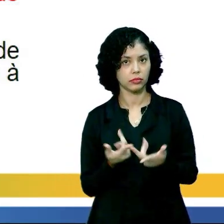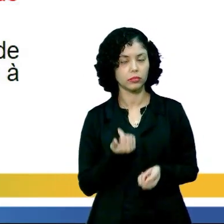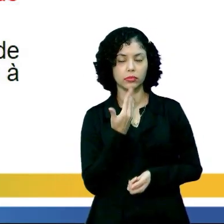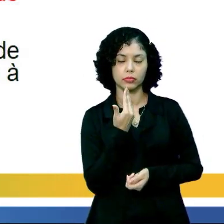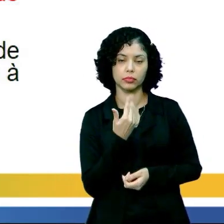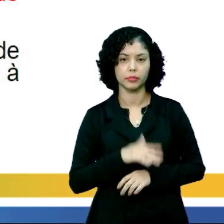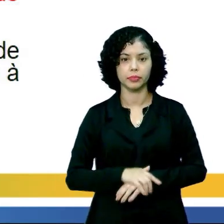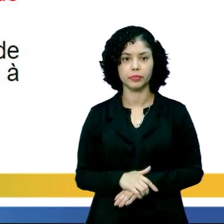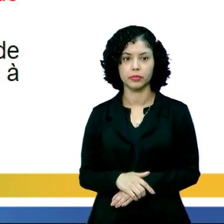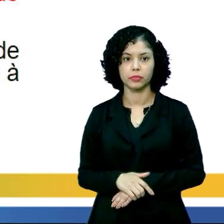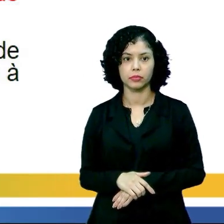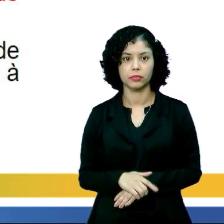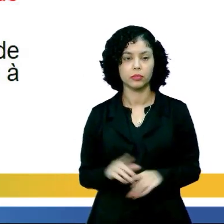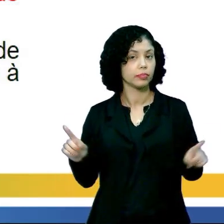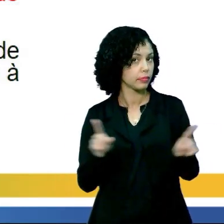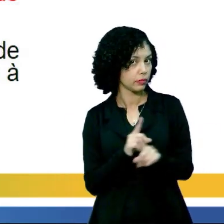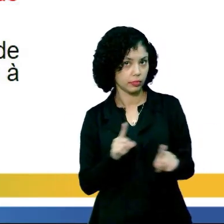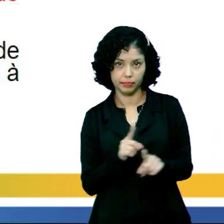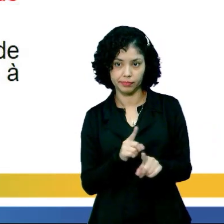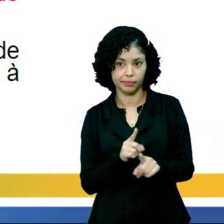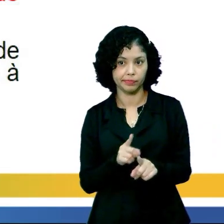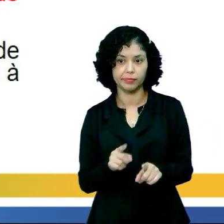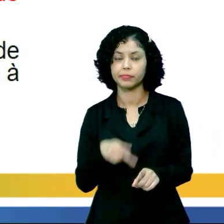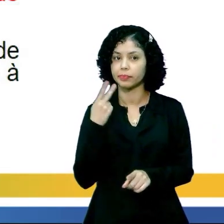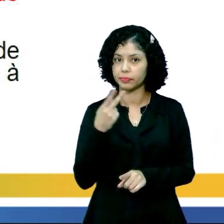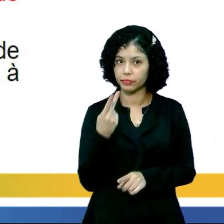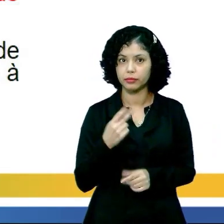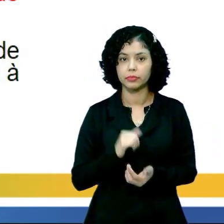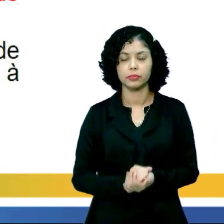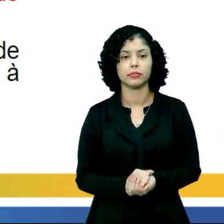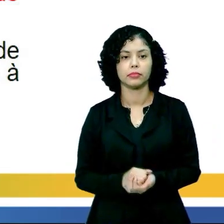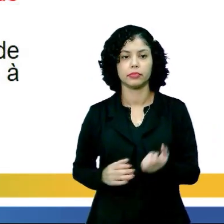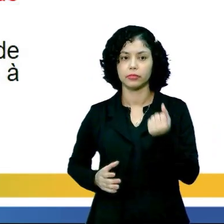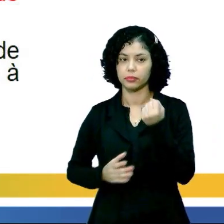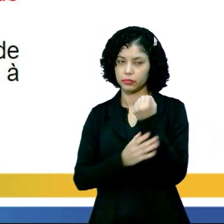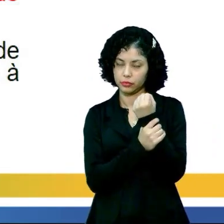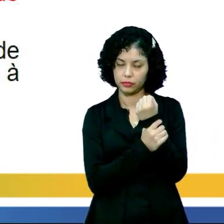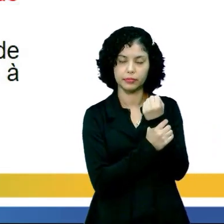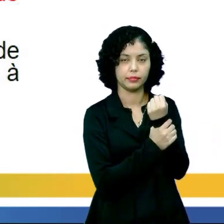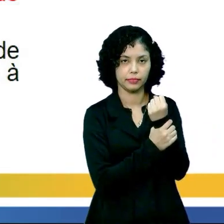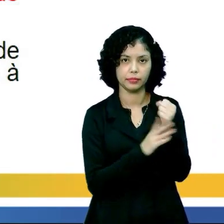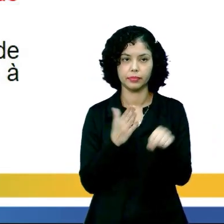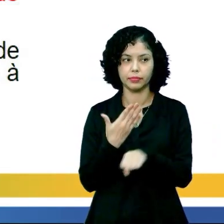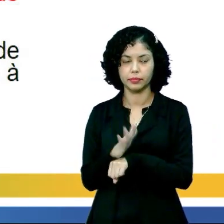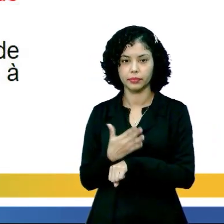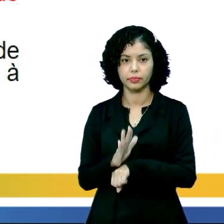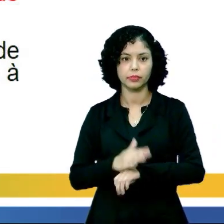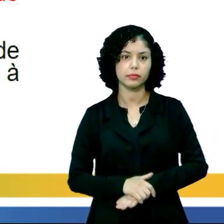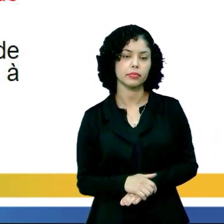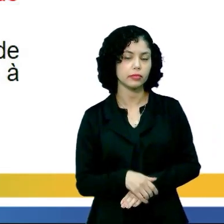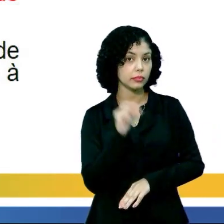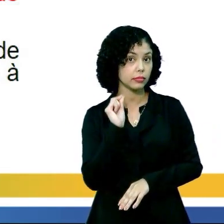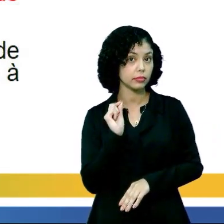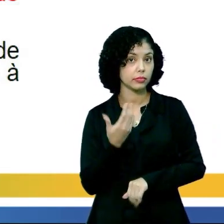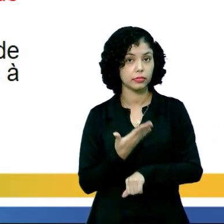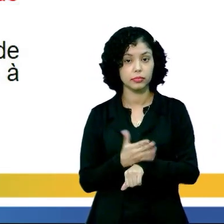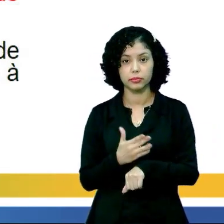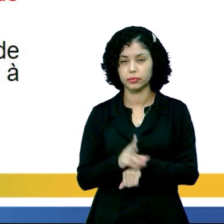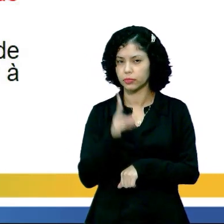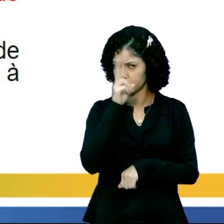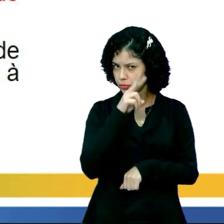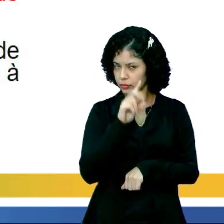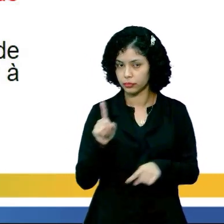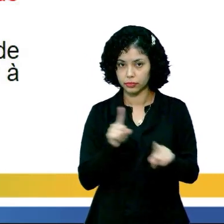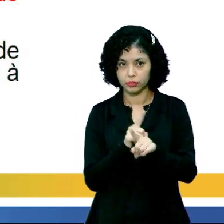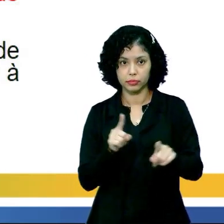hábitos alimentares. Não é isso que o IPHAN quer, protegendo a prática. Ele quer proteger a prática,